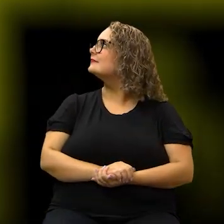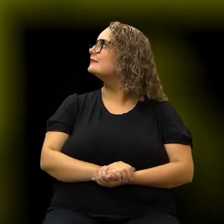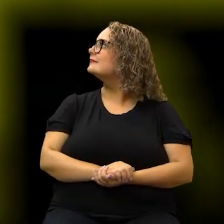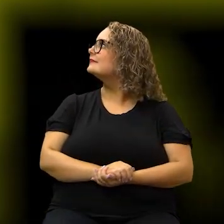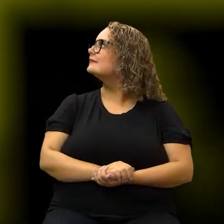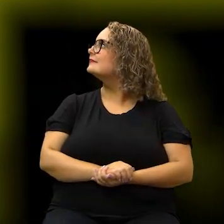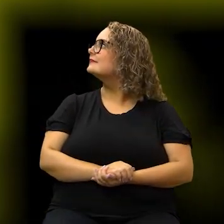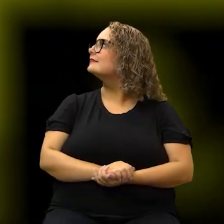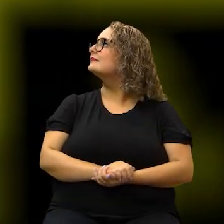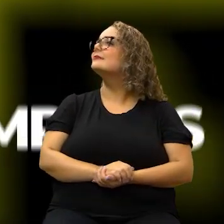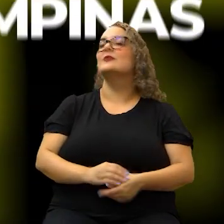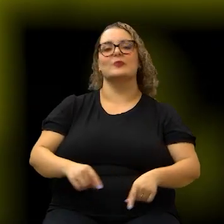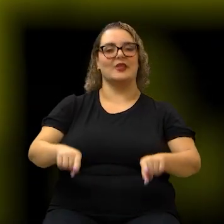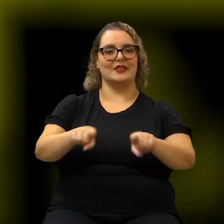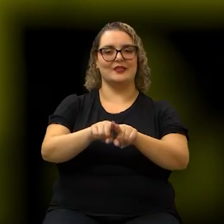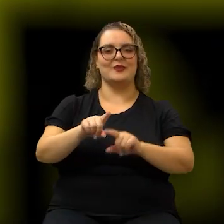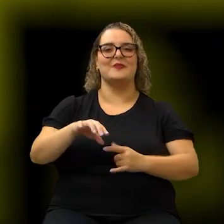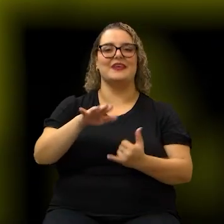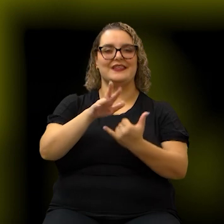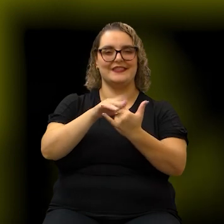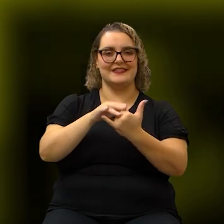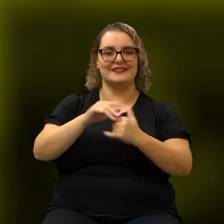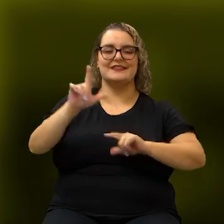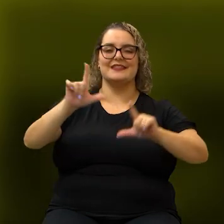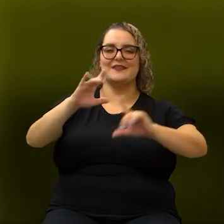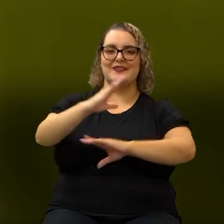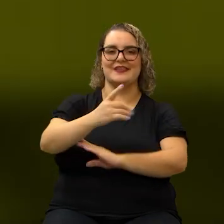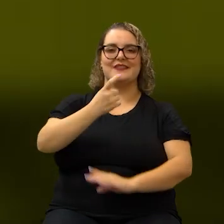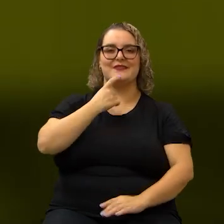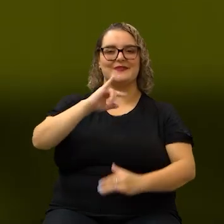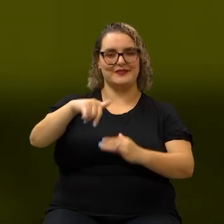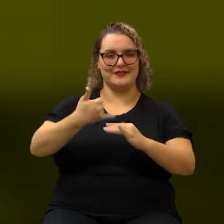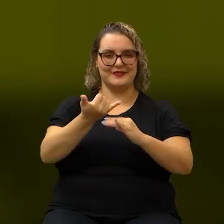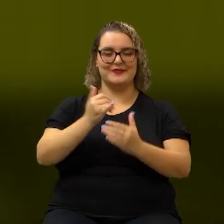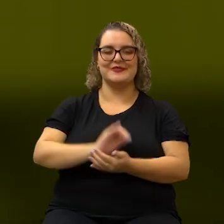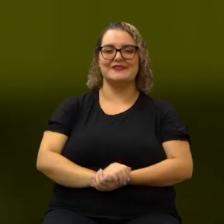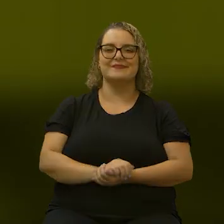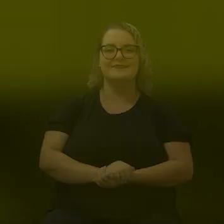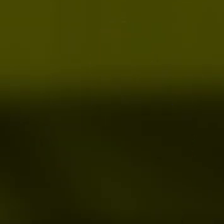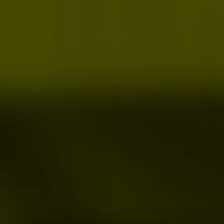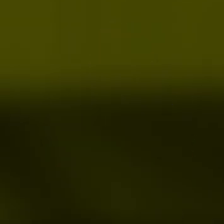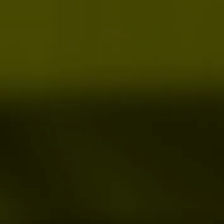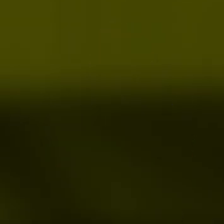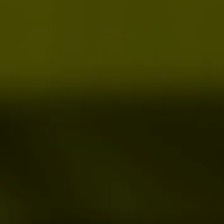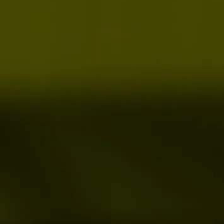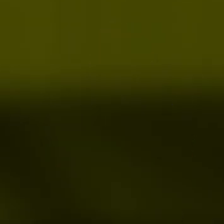.led.br e no canal da TV Câmara Campinas no YouTube.